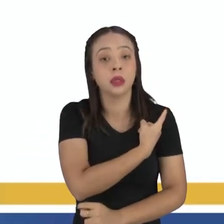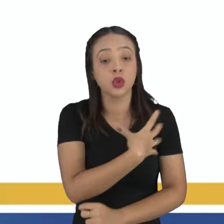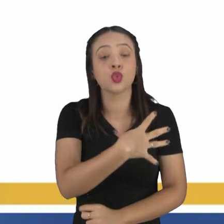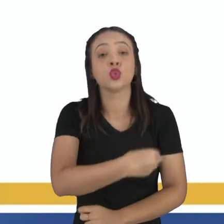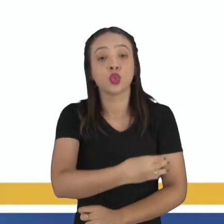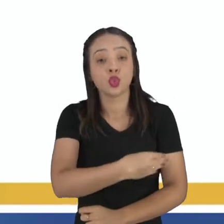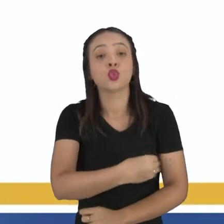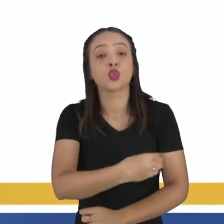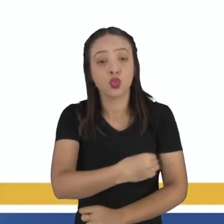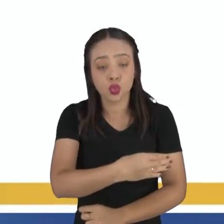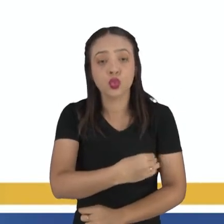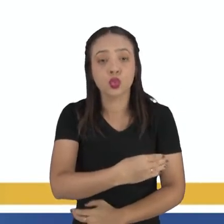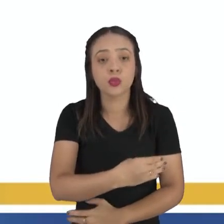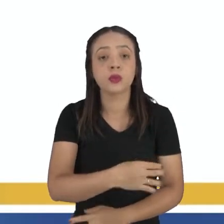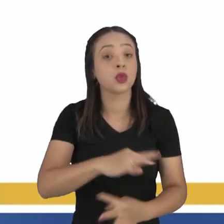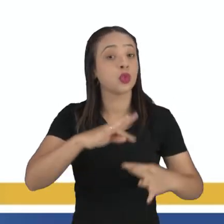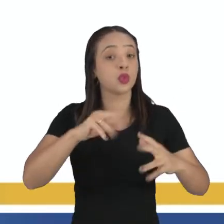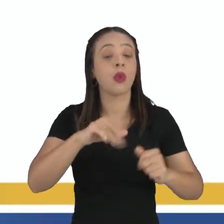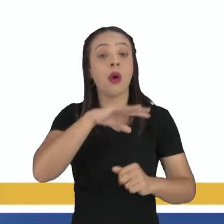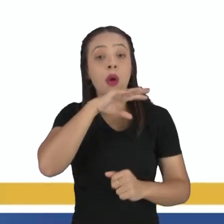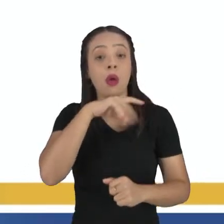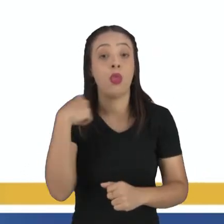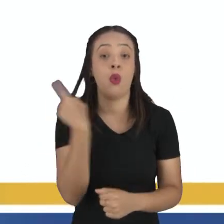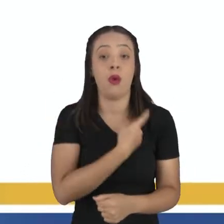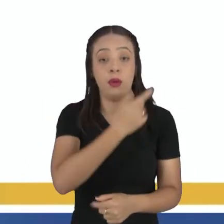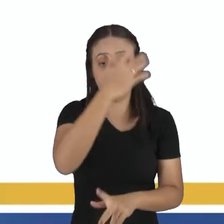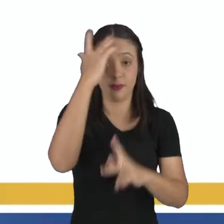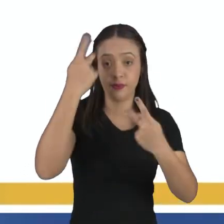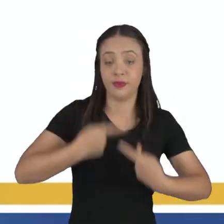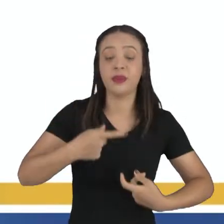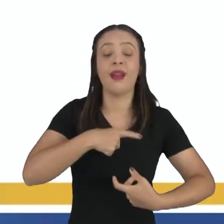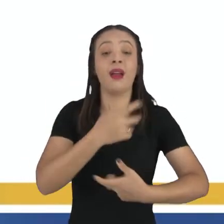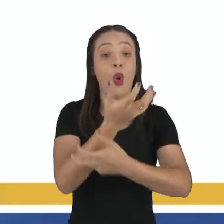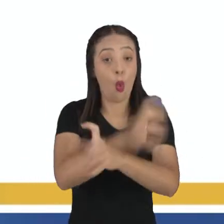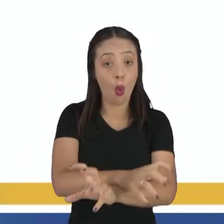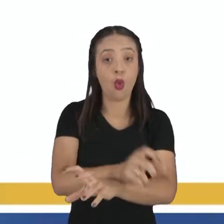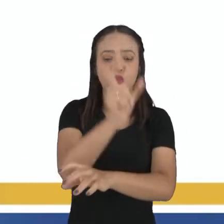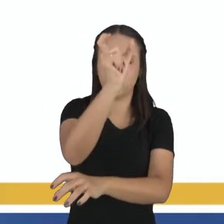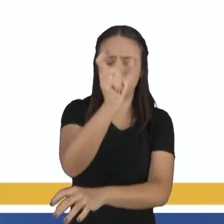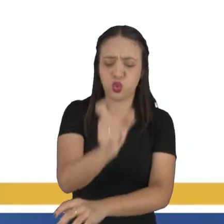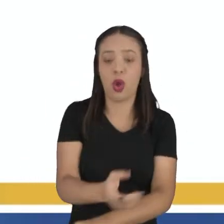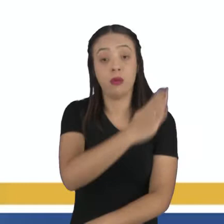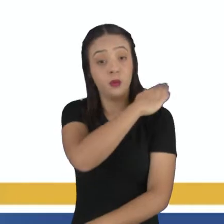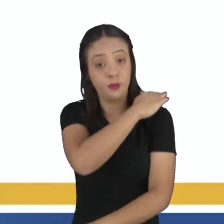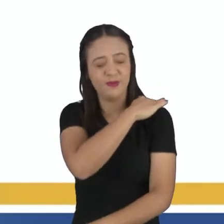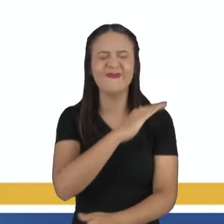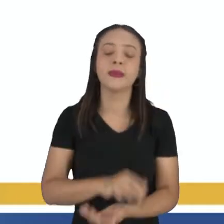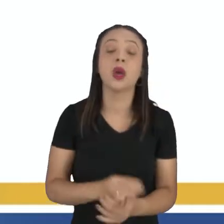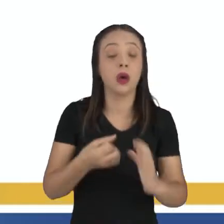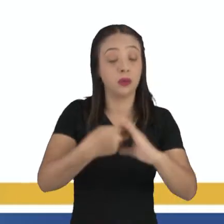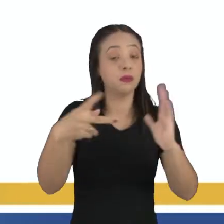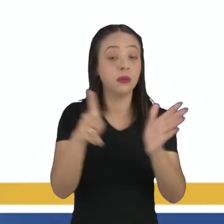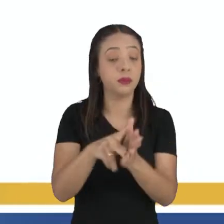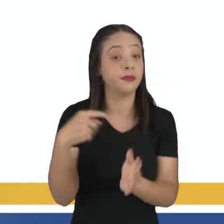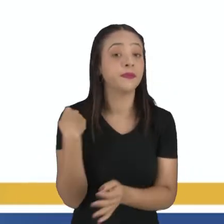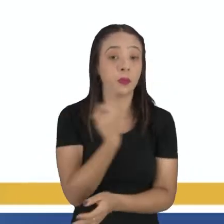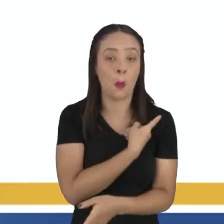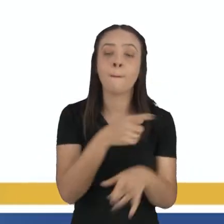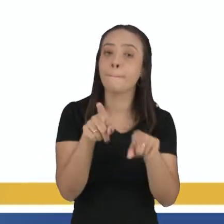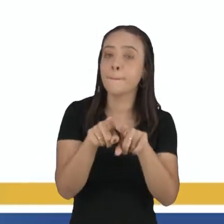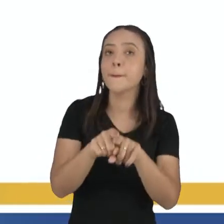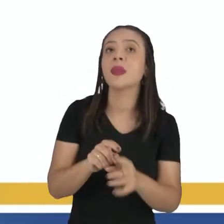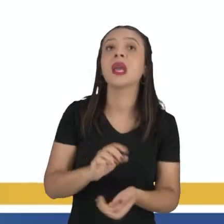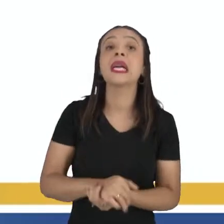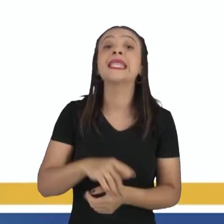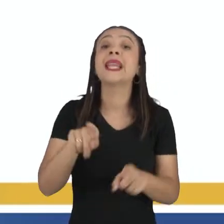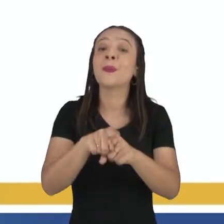humanos, somos animais vertebrados. Nós temos um sistema ósseo, uma coluna vertebral. Então, isso é uma característica nossa também. E,